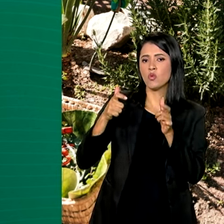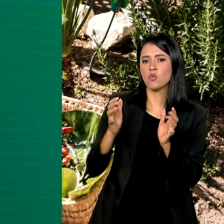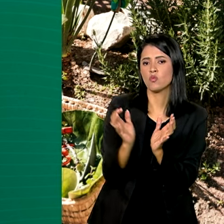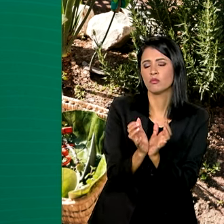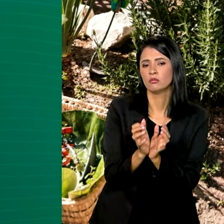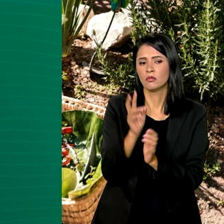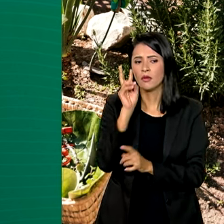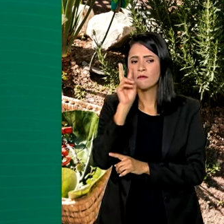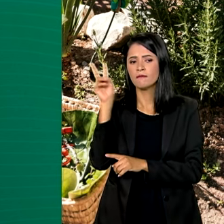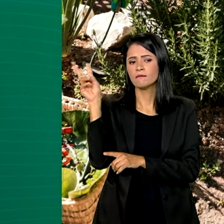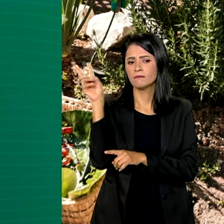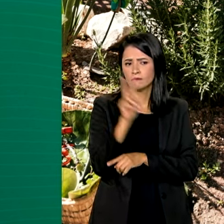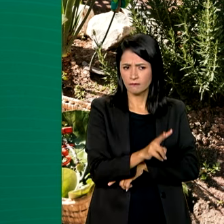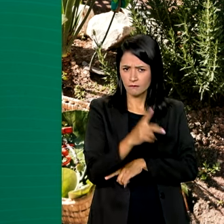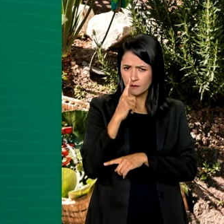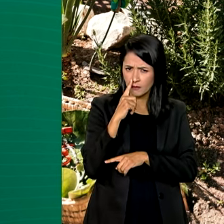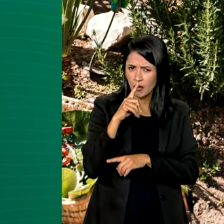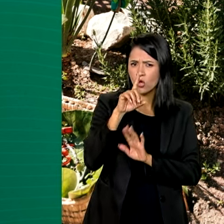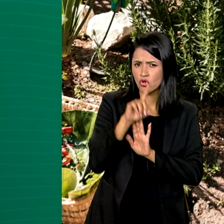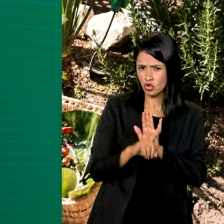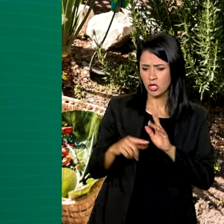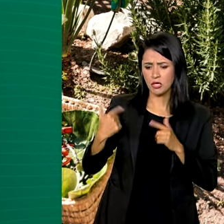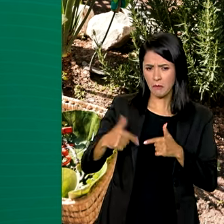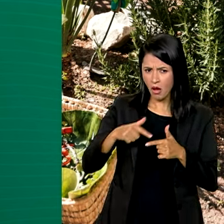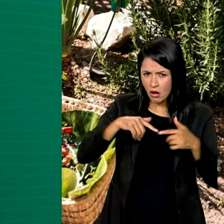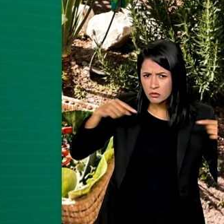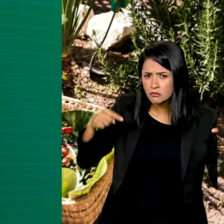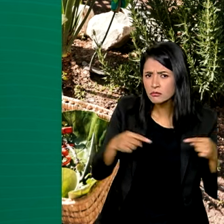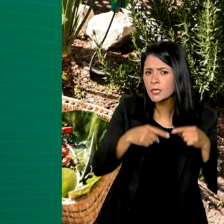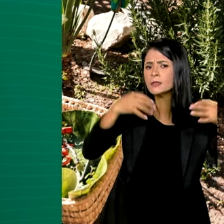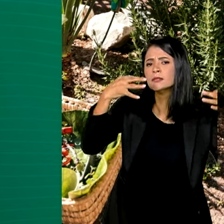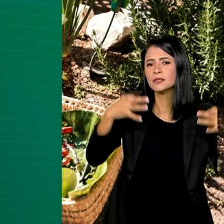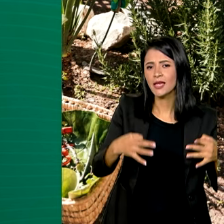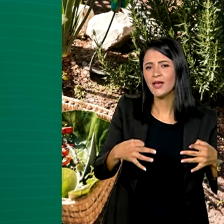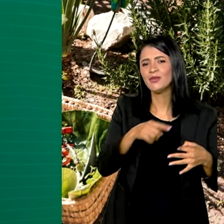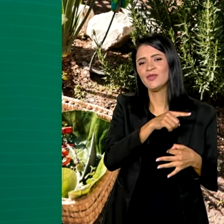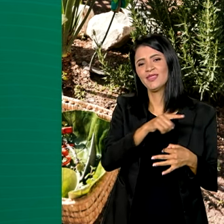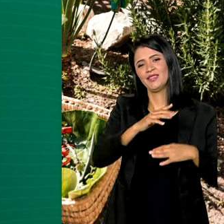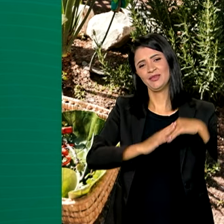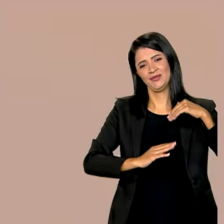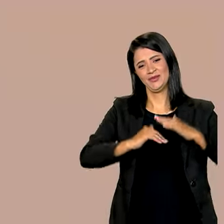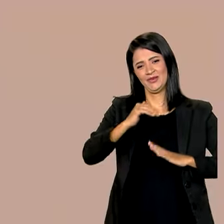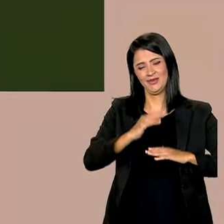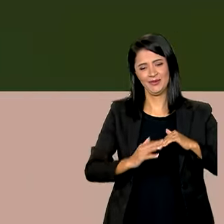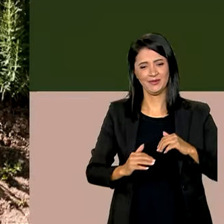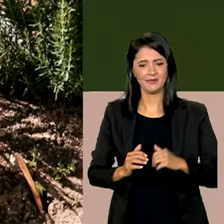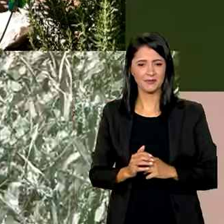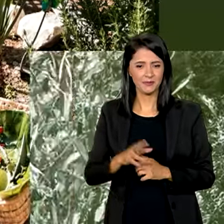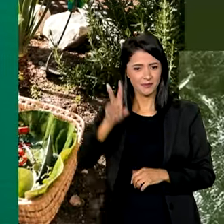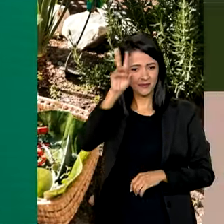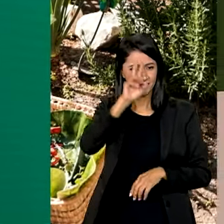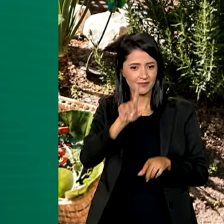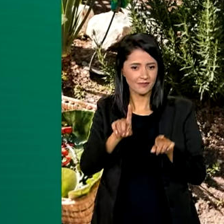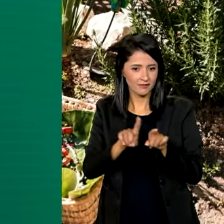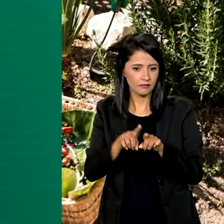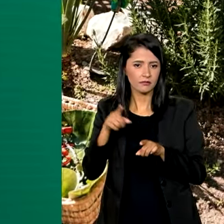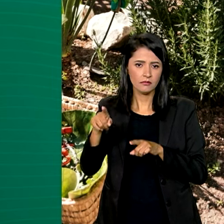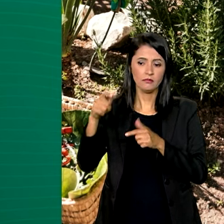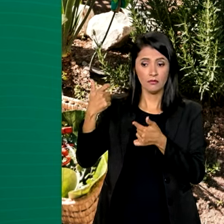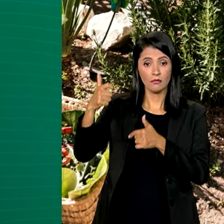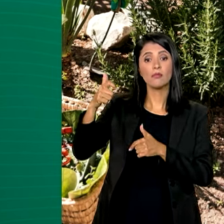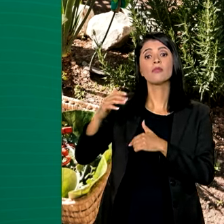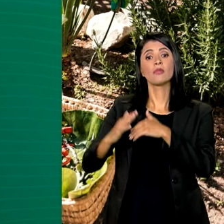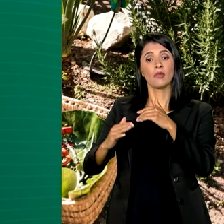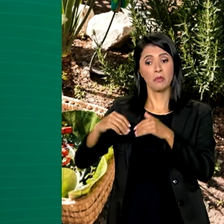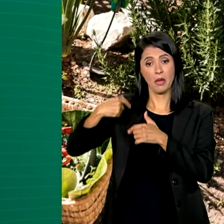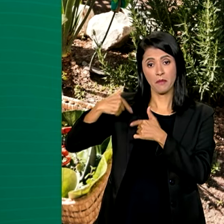verificam o cumprimento dos direitos trabalhistas desses profissionais. Lembrando que os empregados